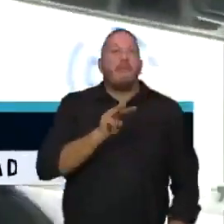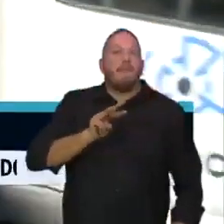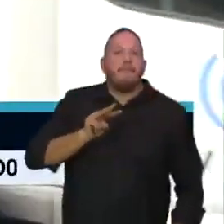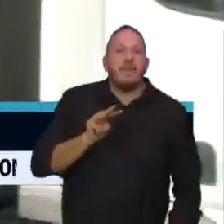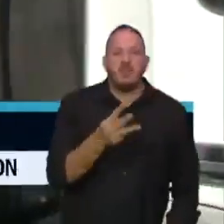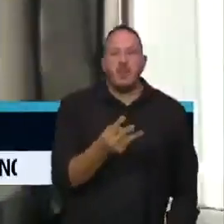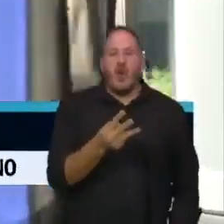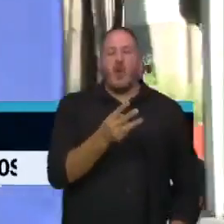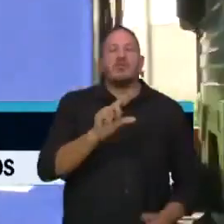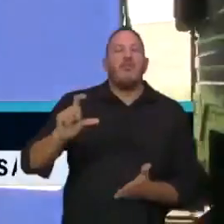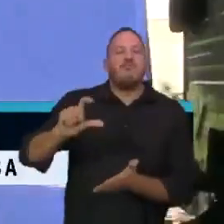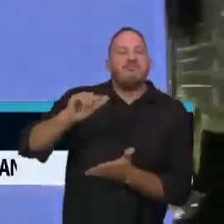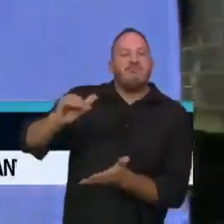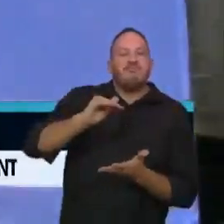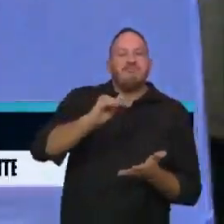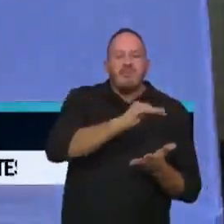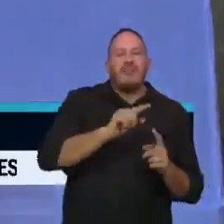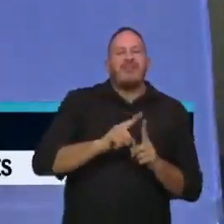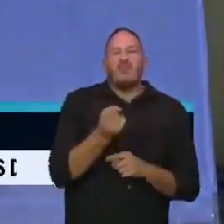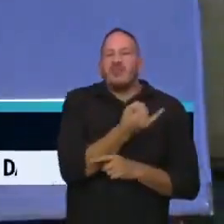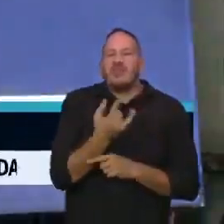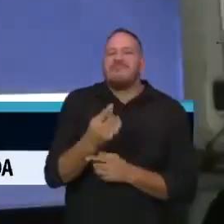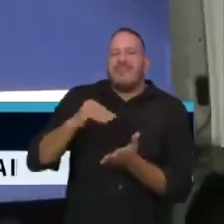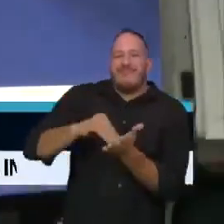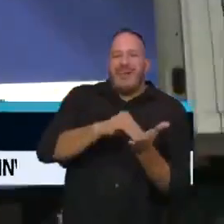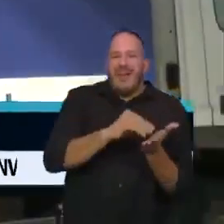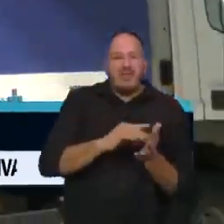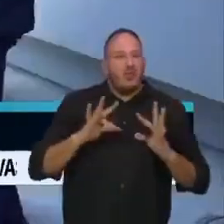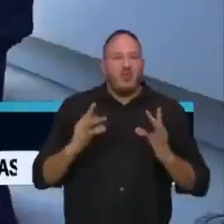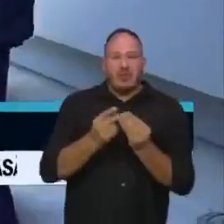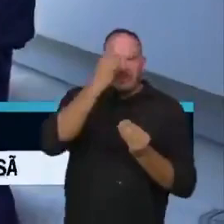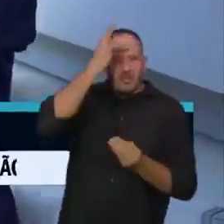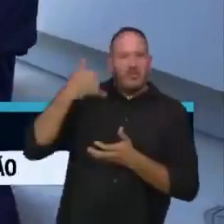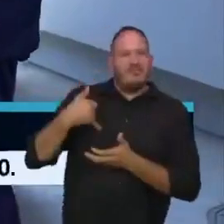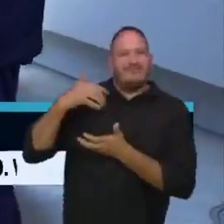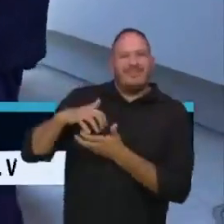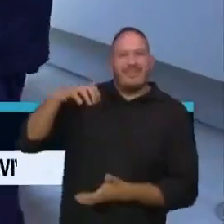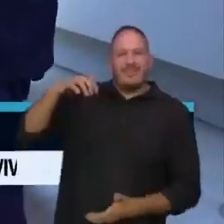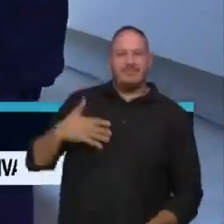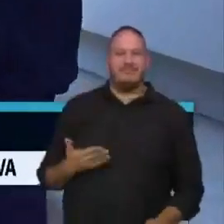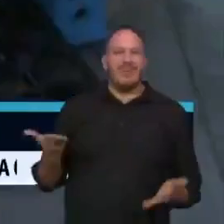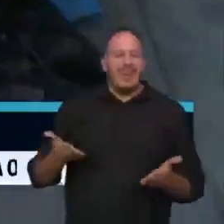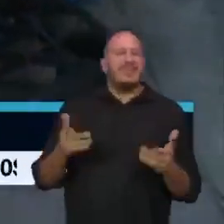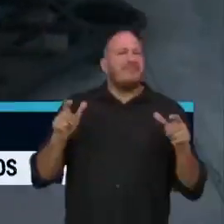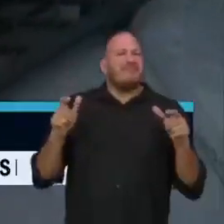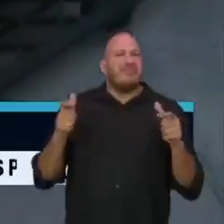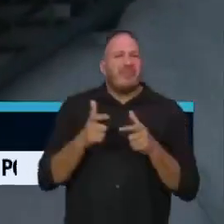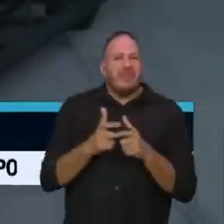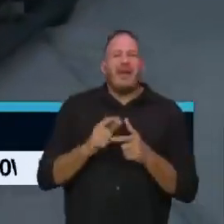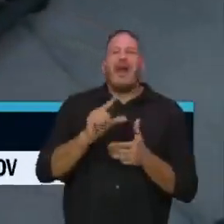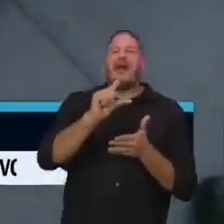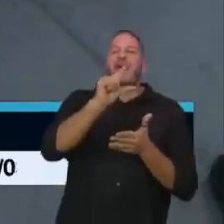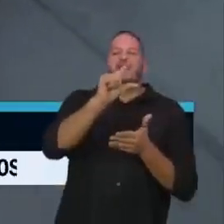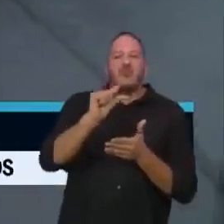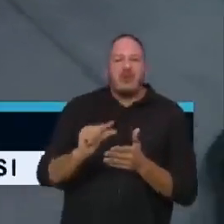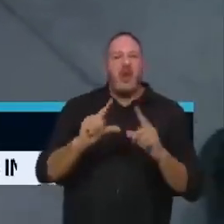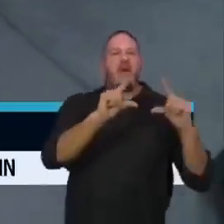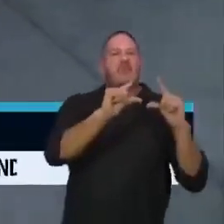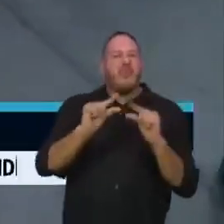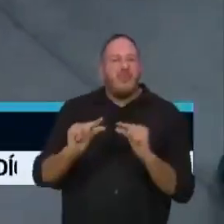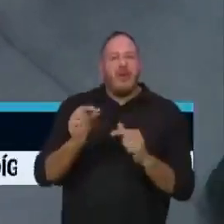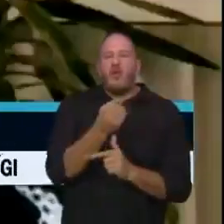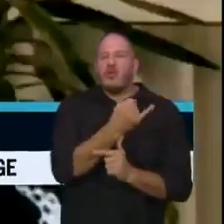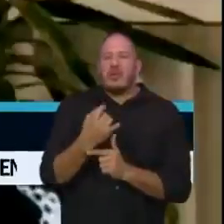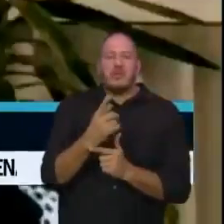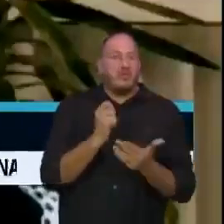quantidade insuficiente para imunizar toda a população adulta. Essa redução tão grande da dotação orçamentária para as